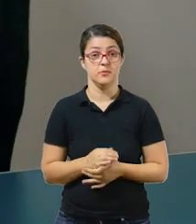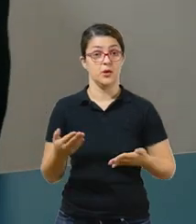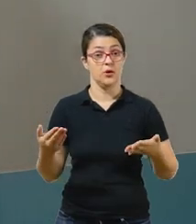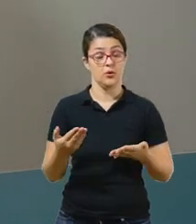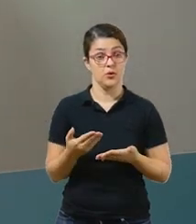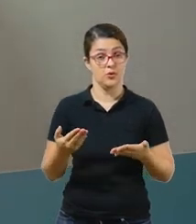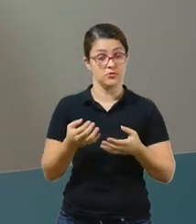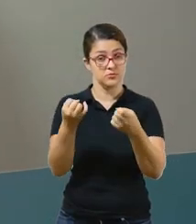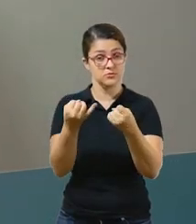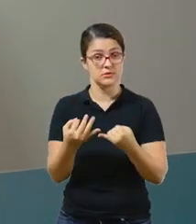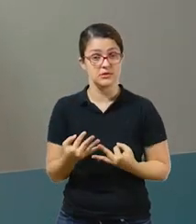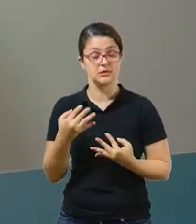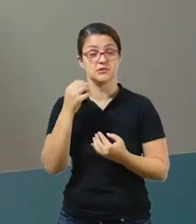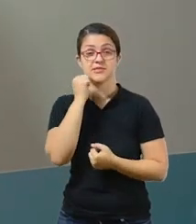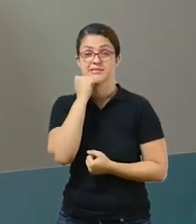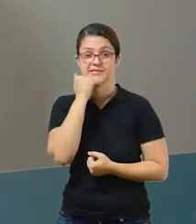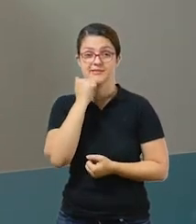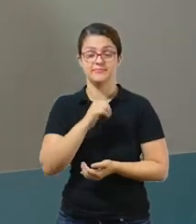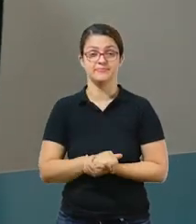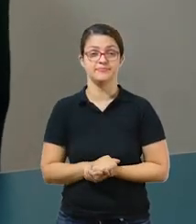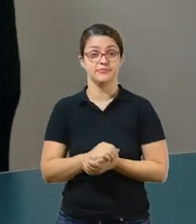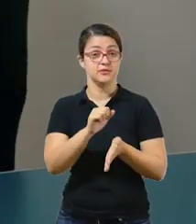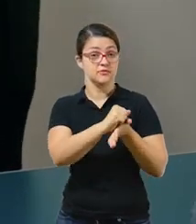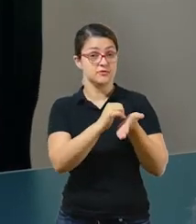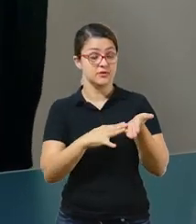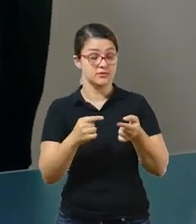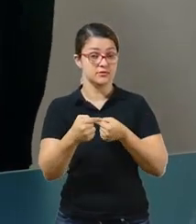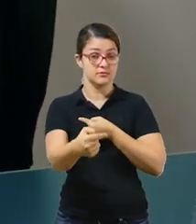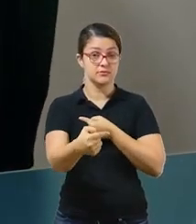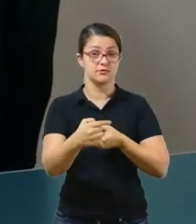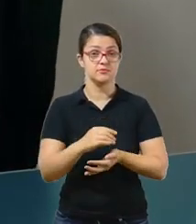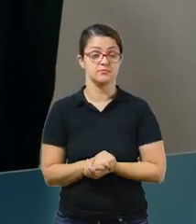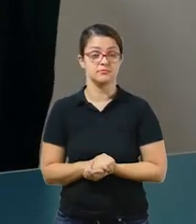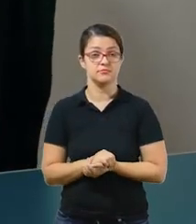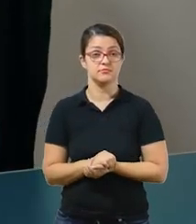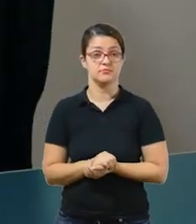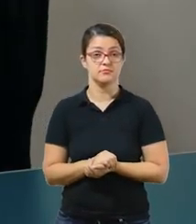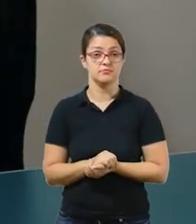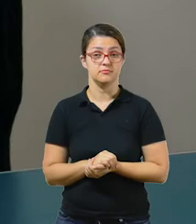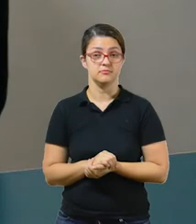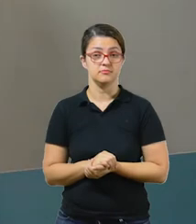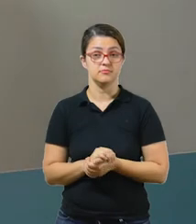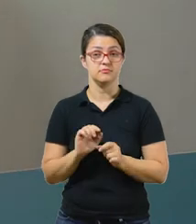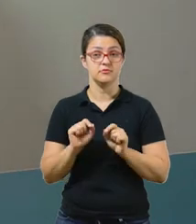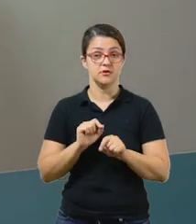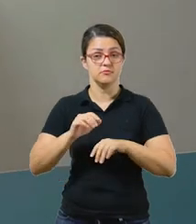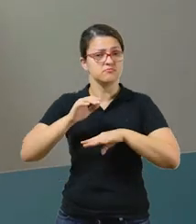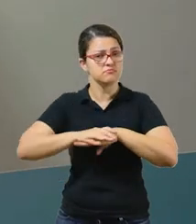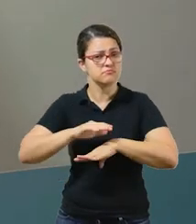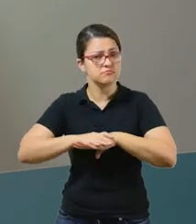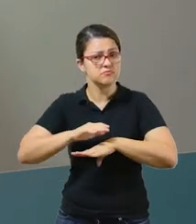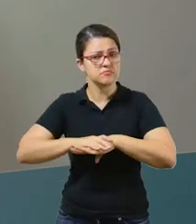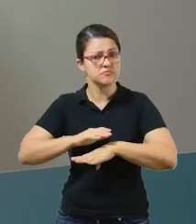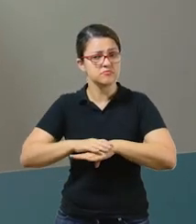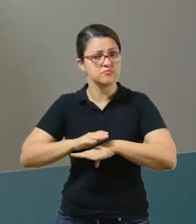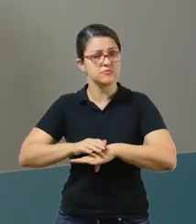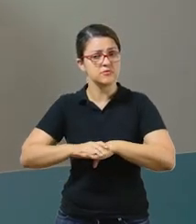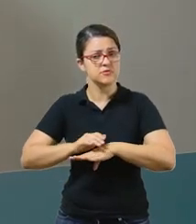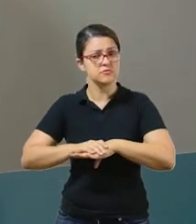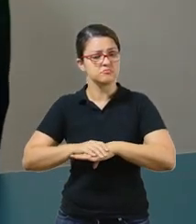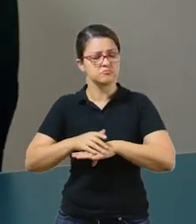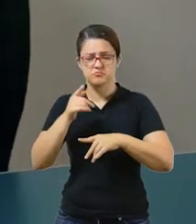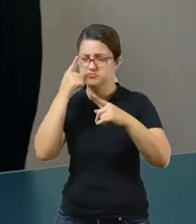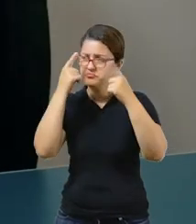Vamos falar um pouco de ciências. A atividade dessa semana é uma atividade de mãos à obra, aonde você vai